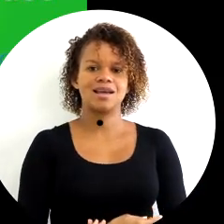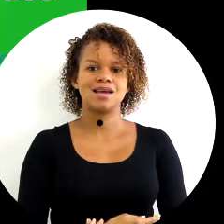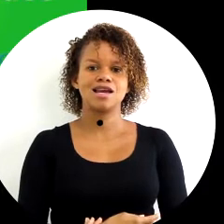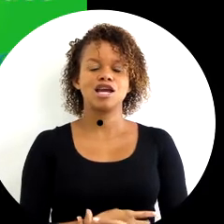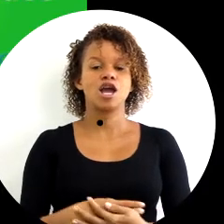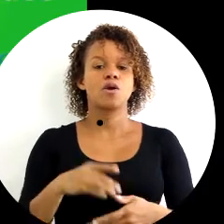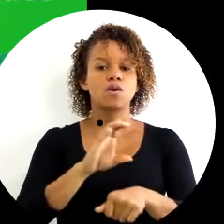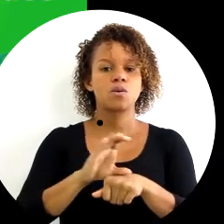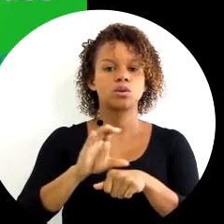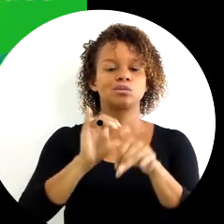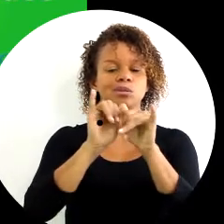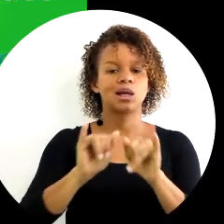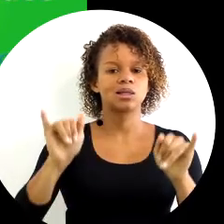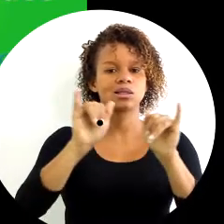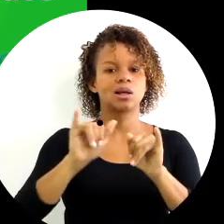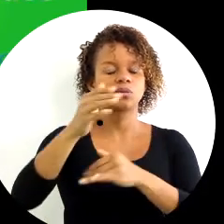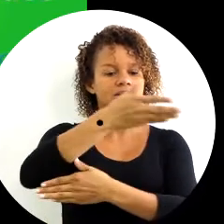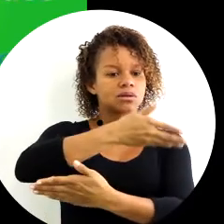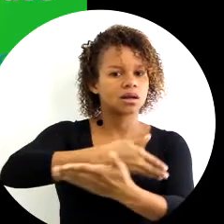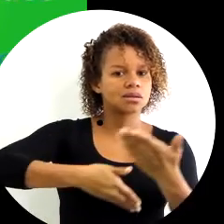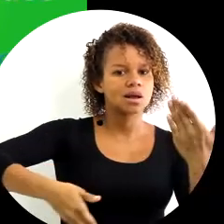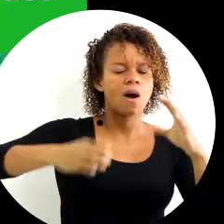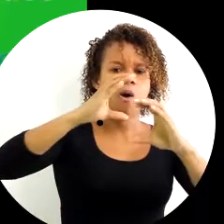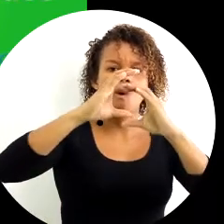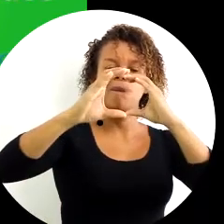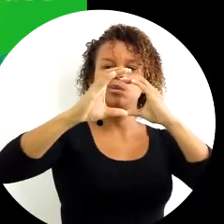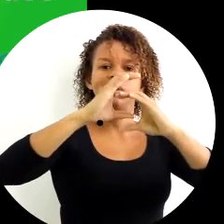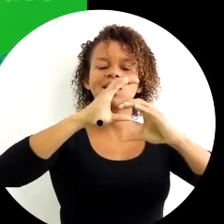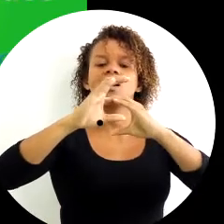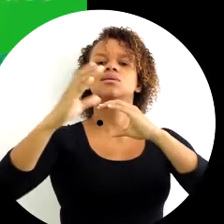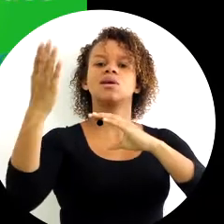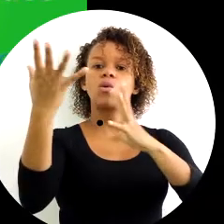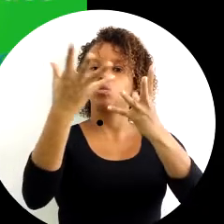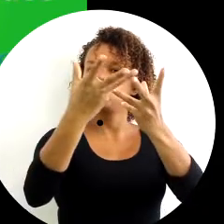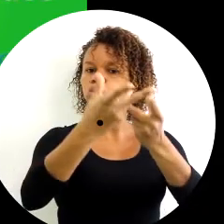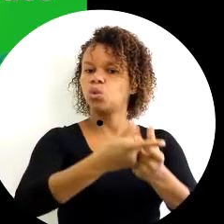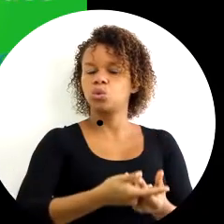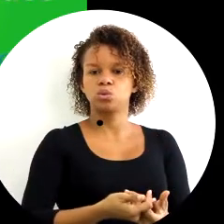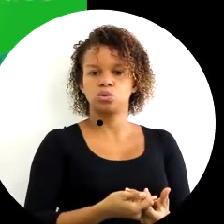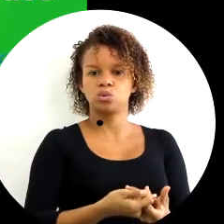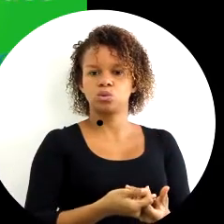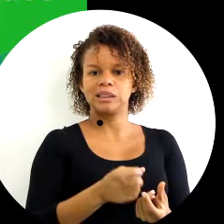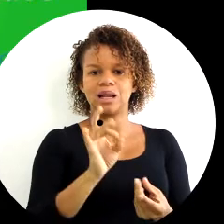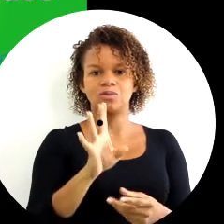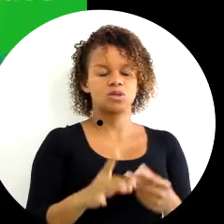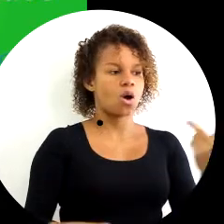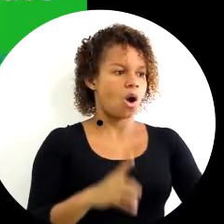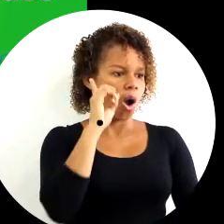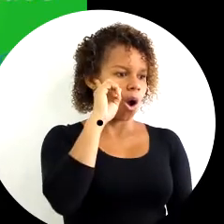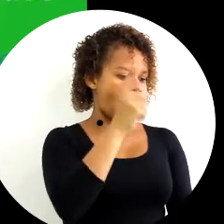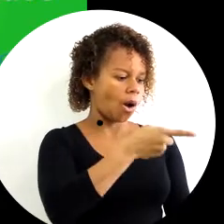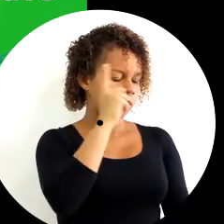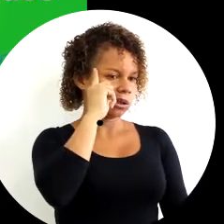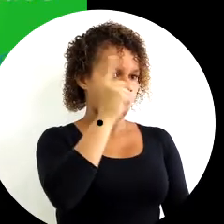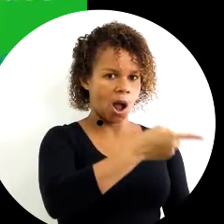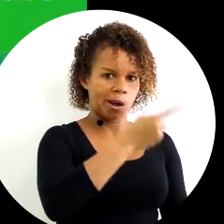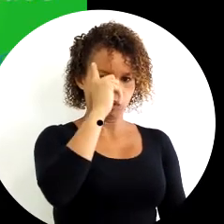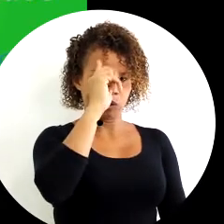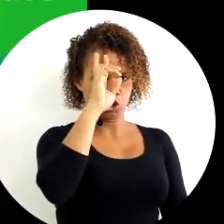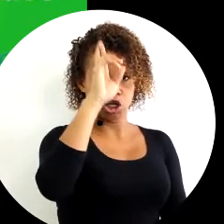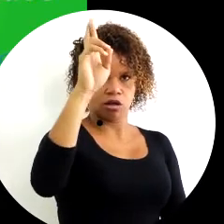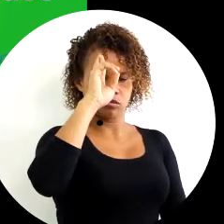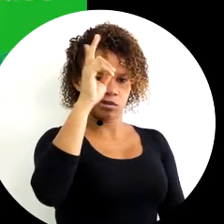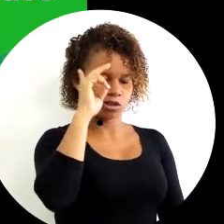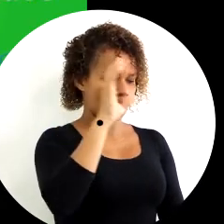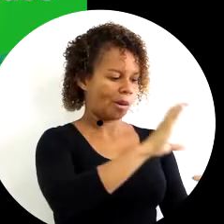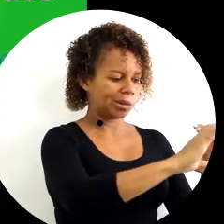os processos de comunicação sejam integradores. A comunicação funcione por todos os lados. É que eu não só receba ordens ou diretrizes, que